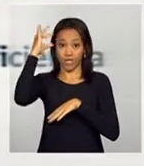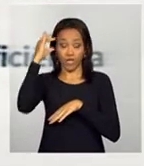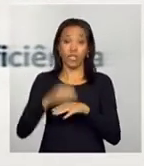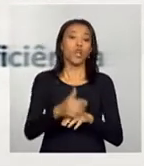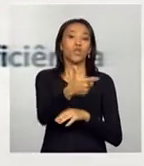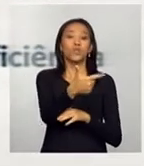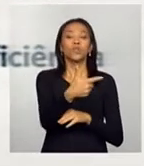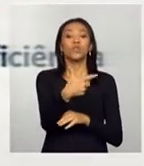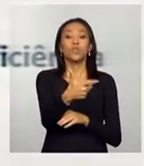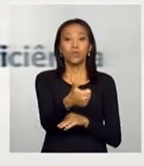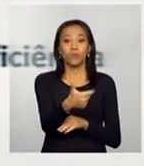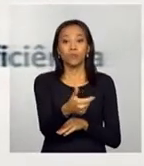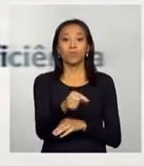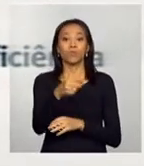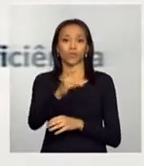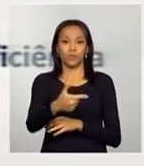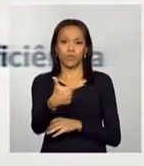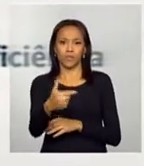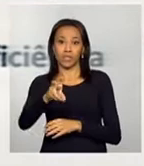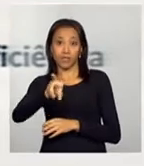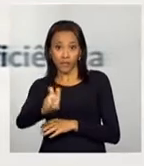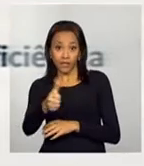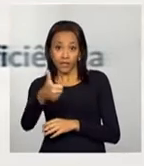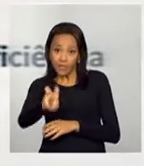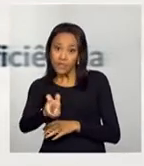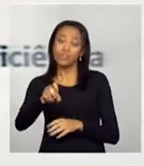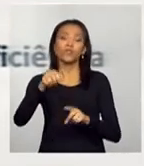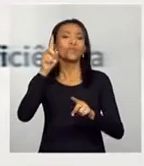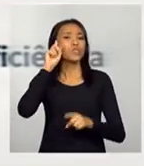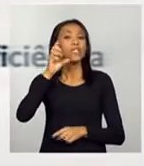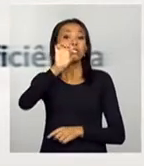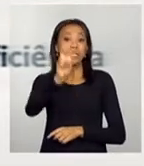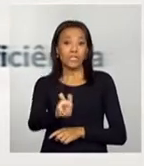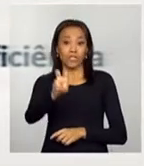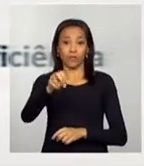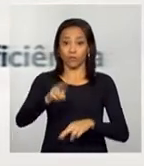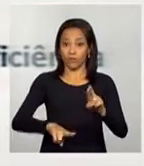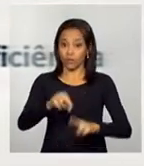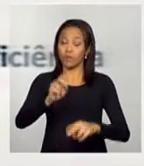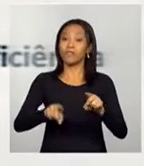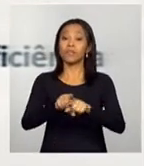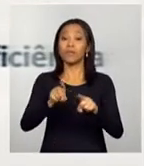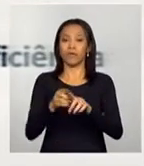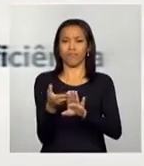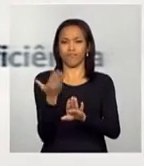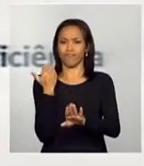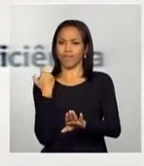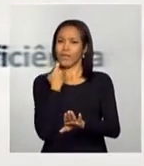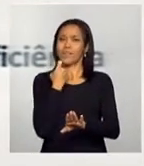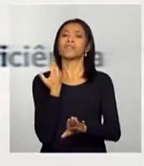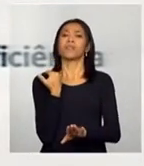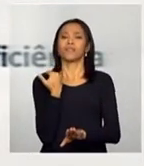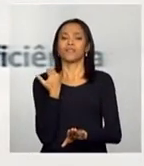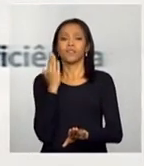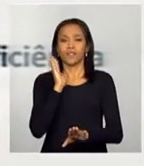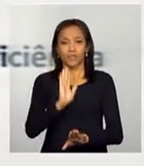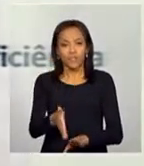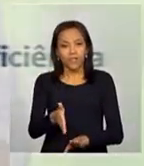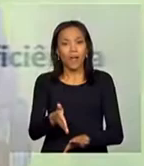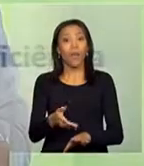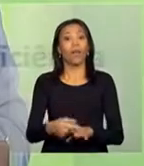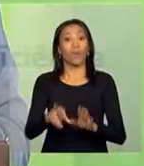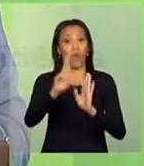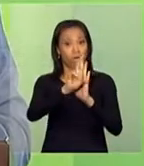.815 de 2013, no dia 5 de junho e mais recentemente, na última sexta-feira, com o